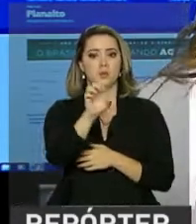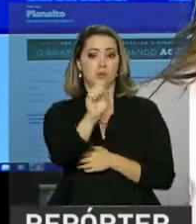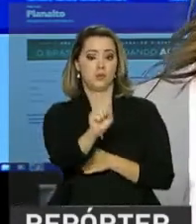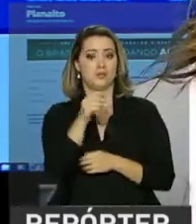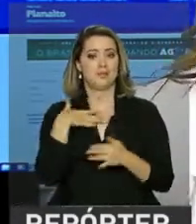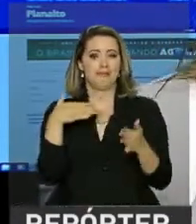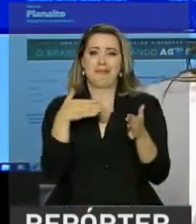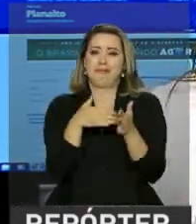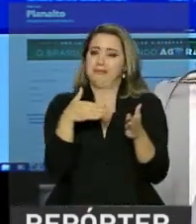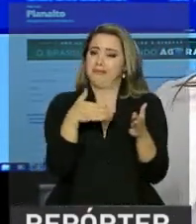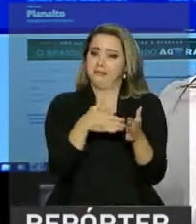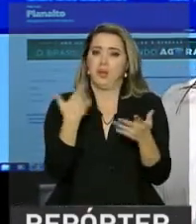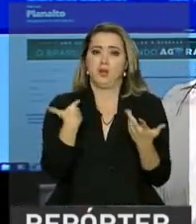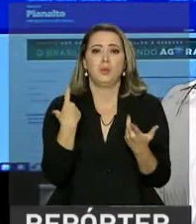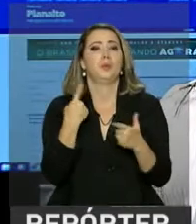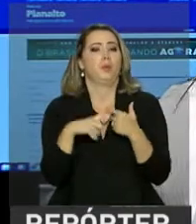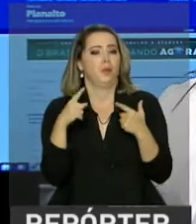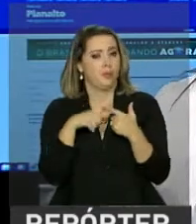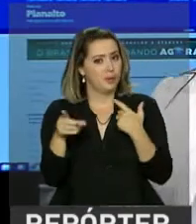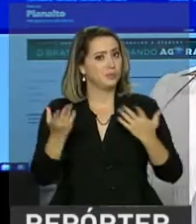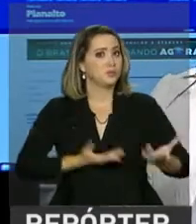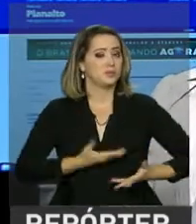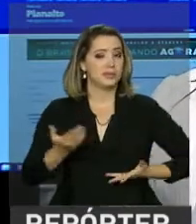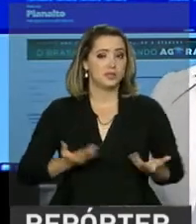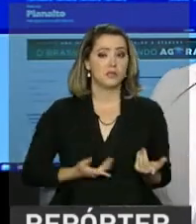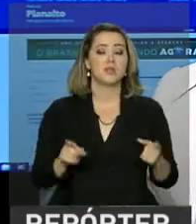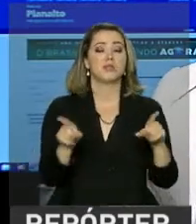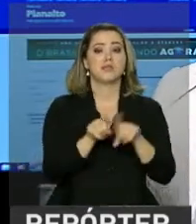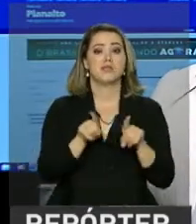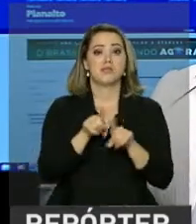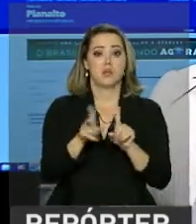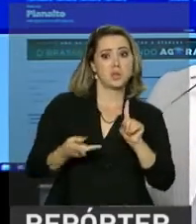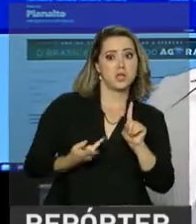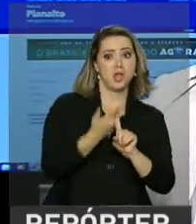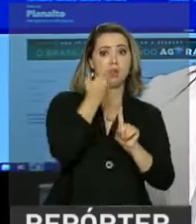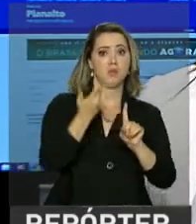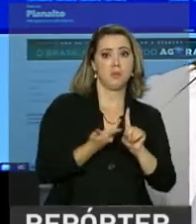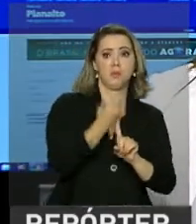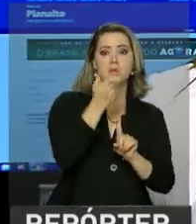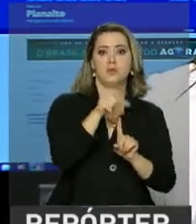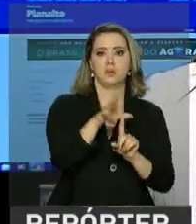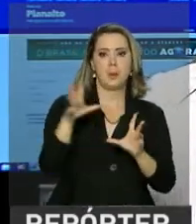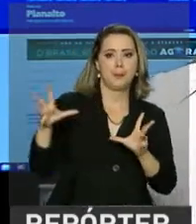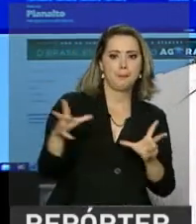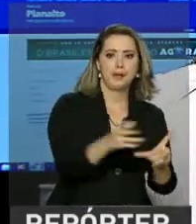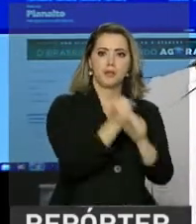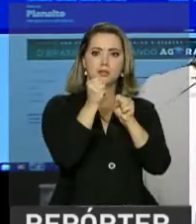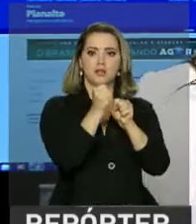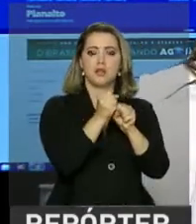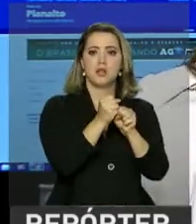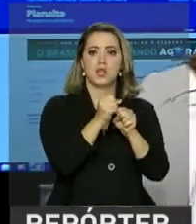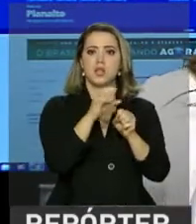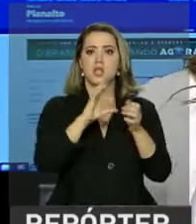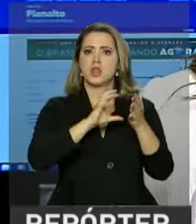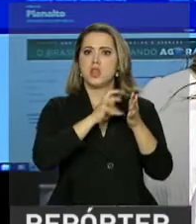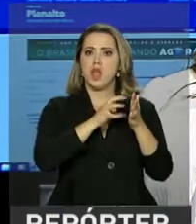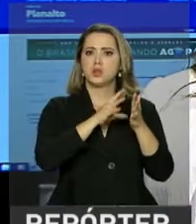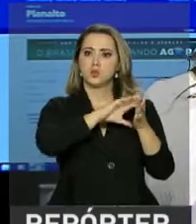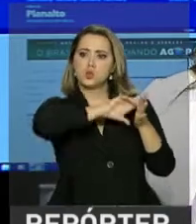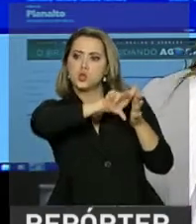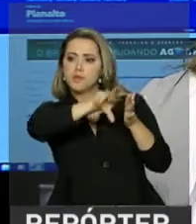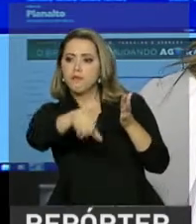prejudicando o funcionamento dos serviços. Além disso, esse vírus de computador sequestrou dados de milhares de